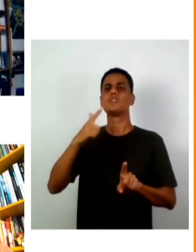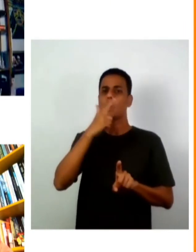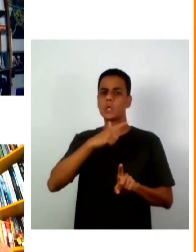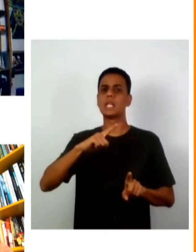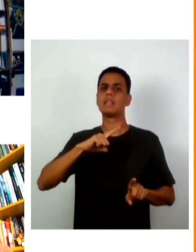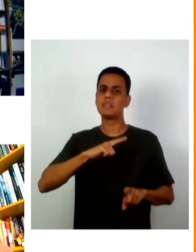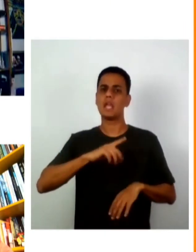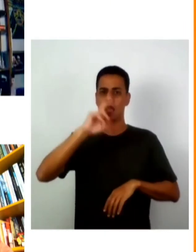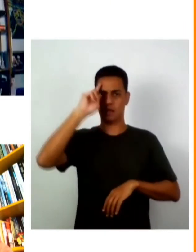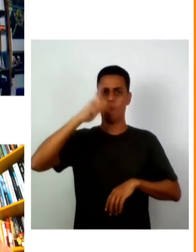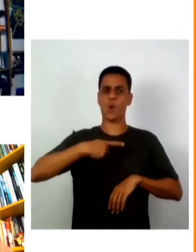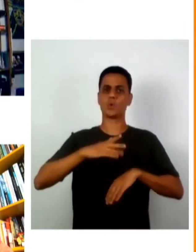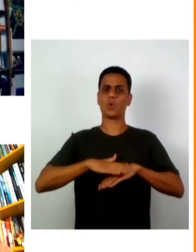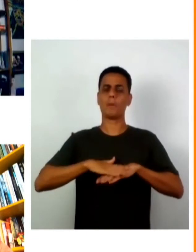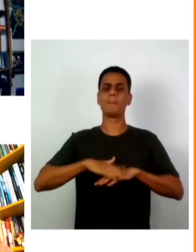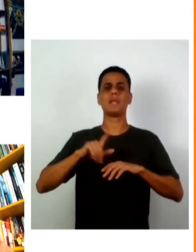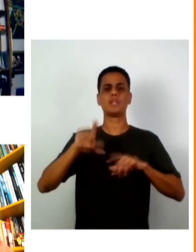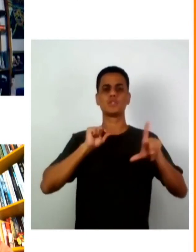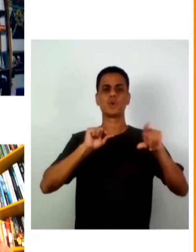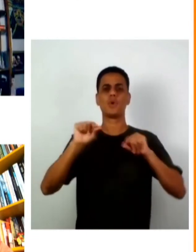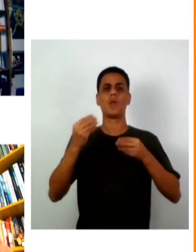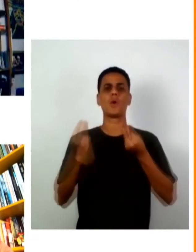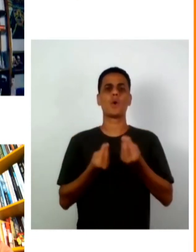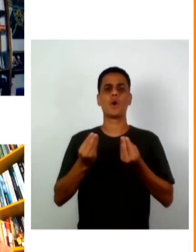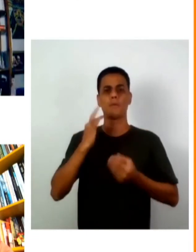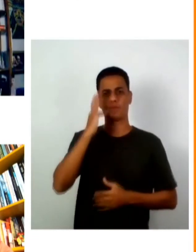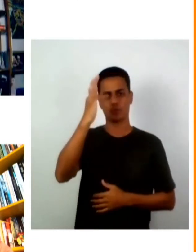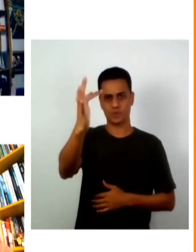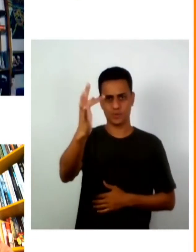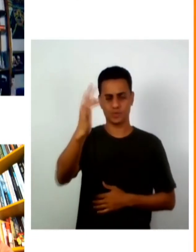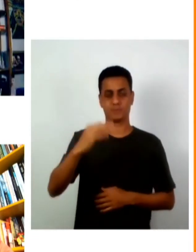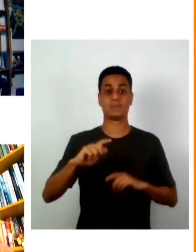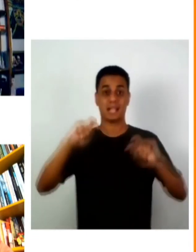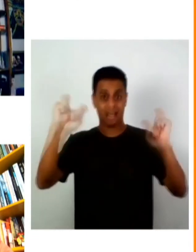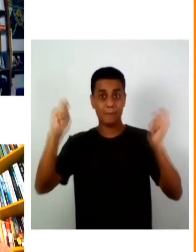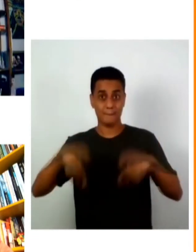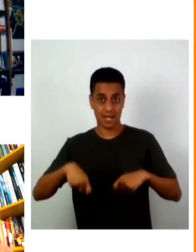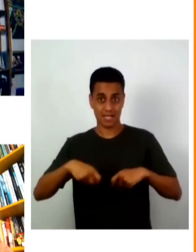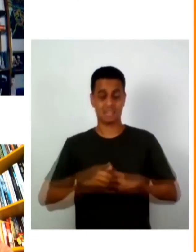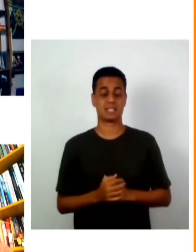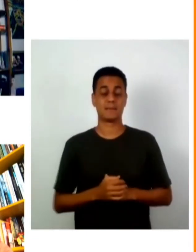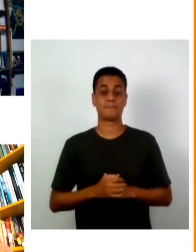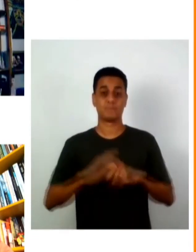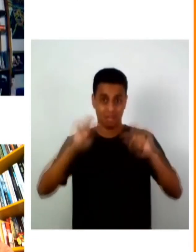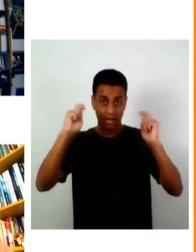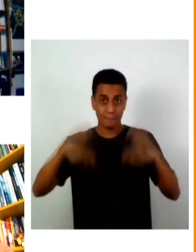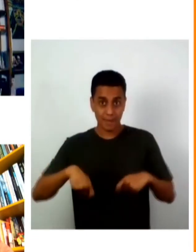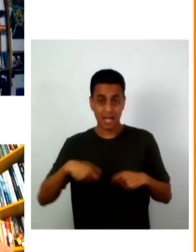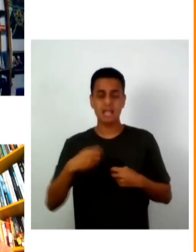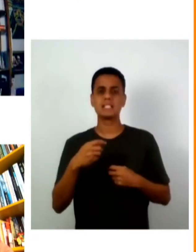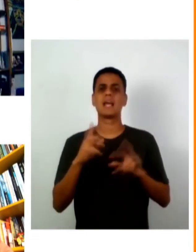autonomia para decidir as suas decisões do futuro capacidades e as capacidades estão muito